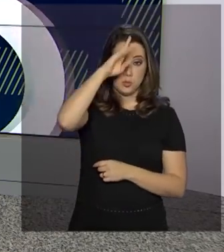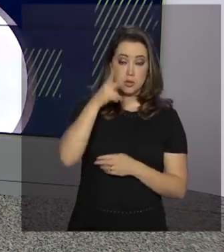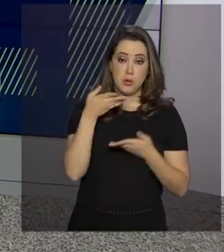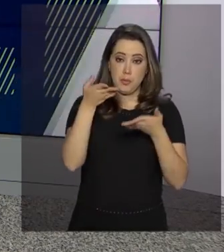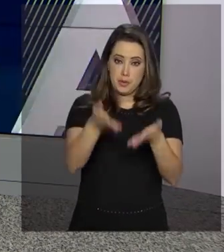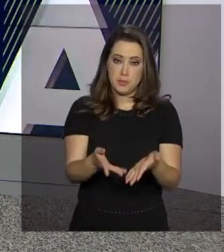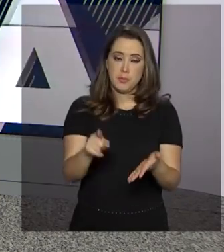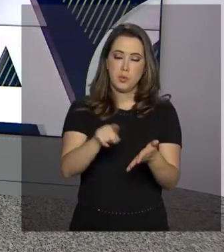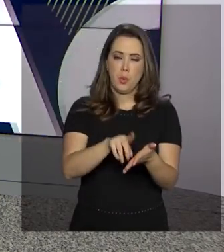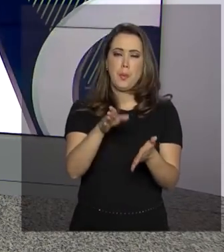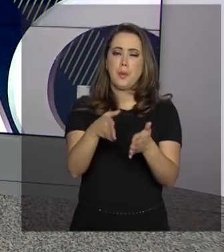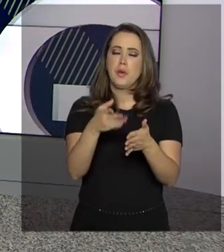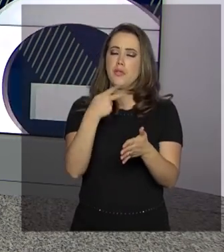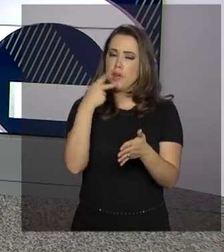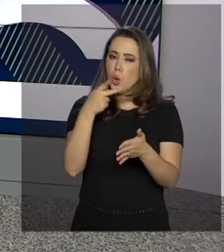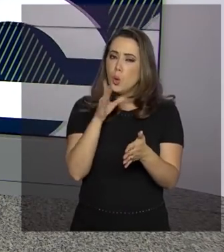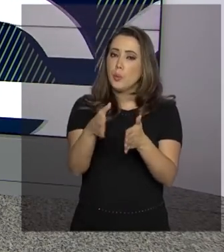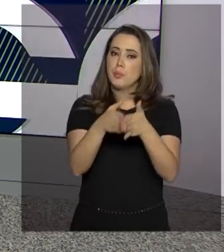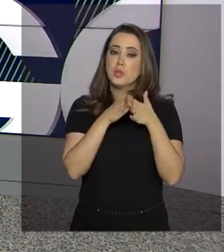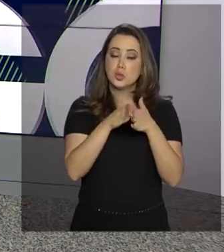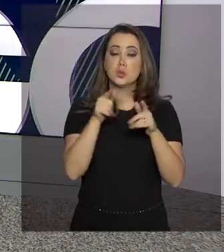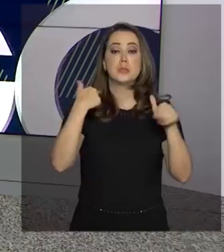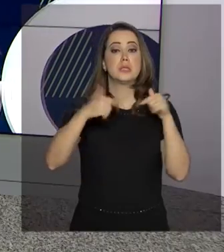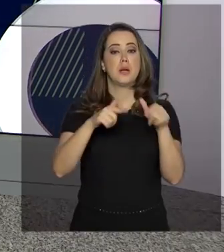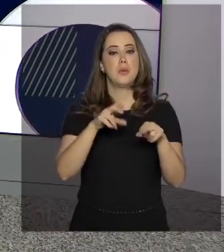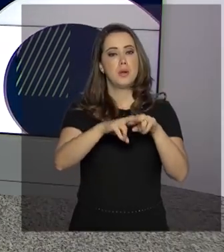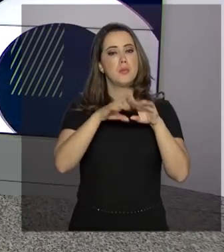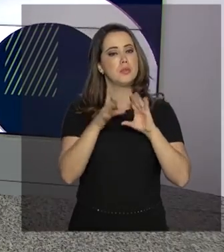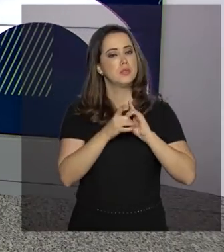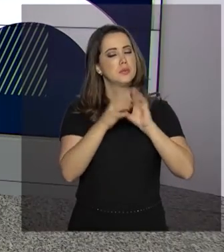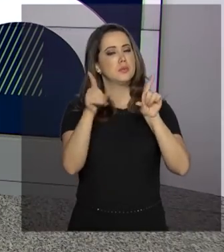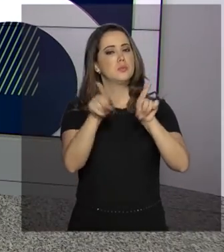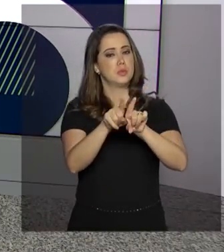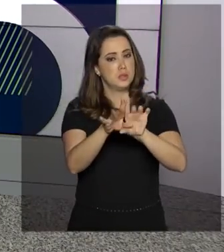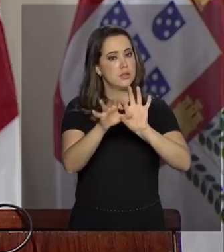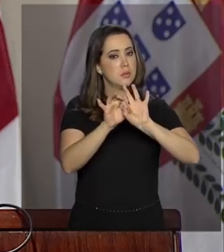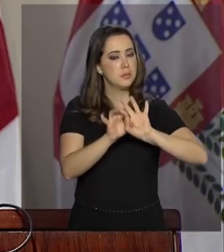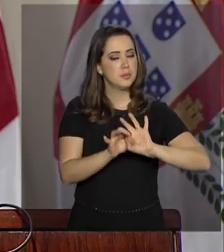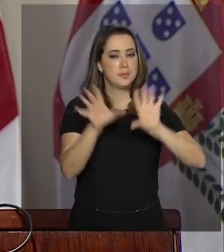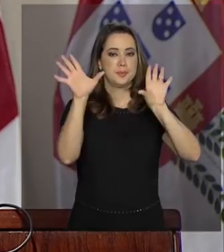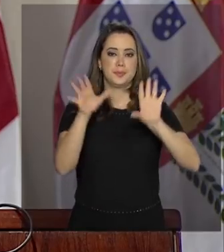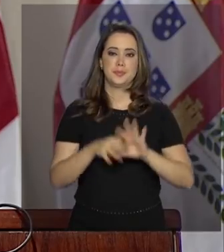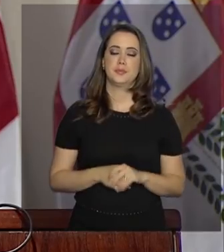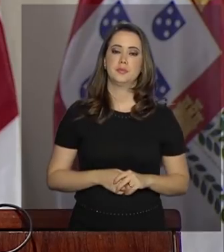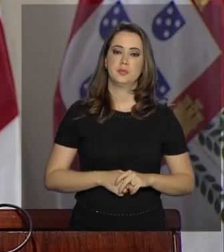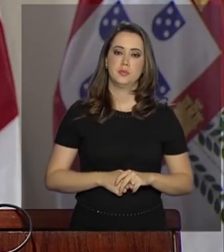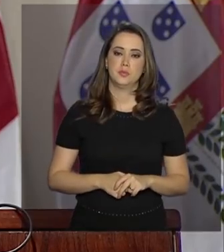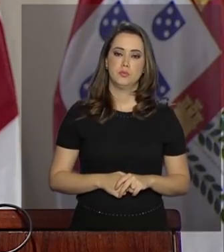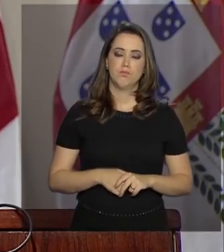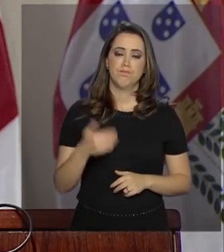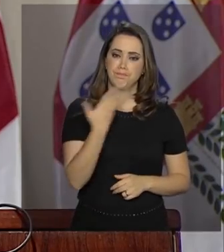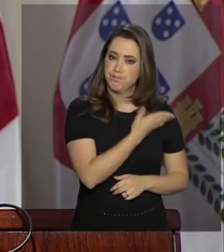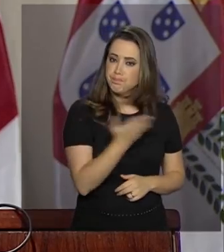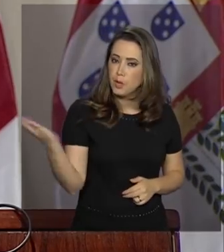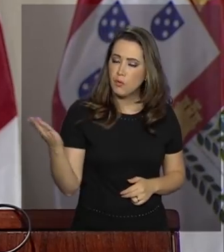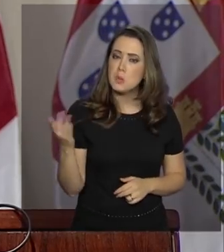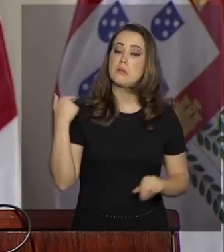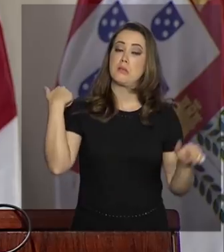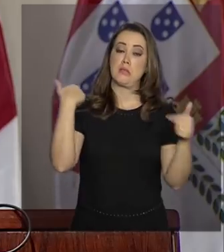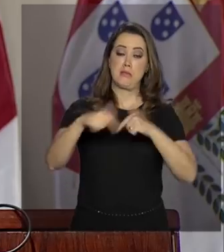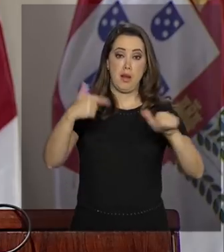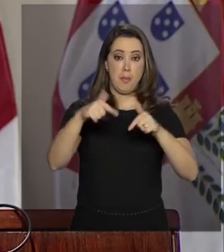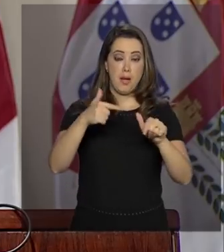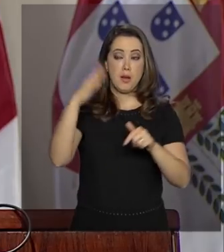diplomatas que trabalhem em defesa da democracia e da liberdade. Trabalhe por um Brasil aberto